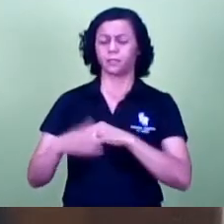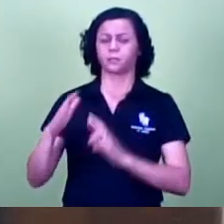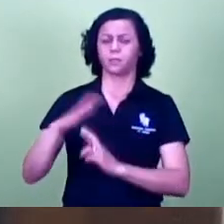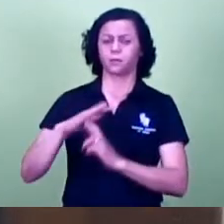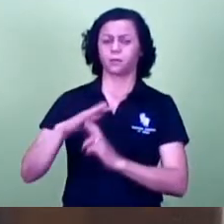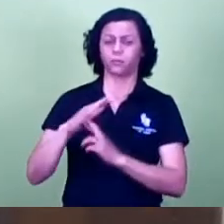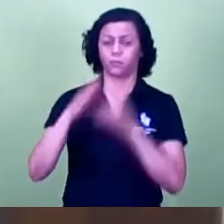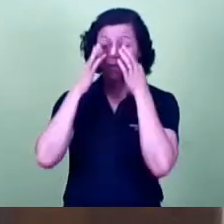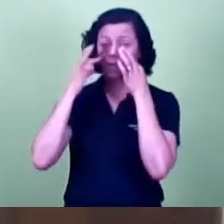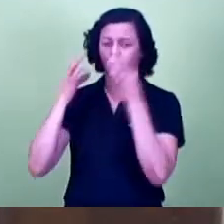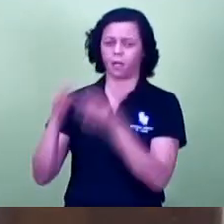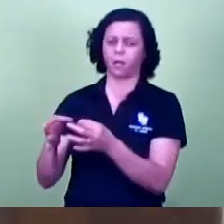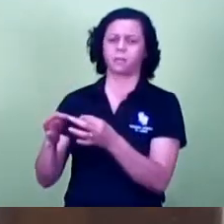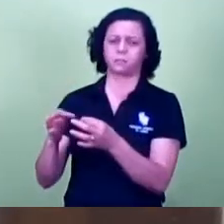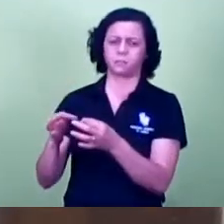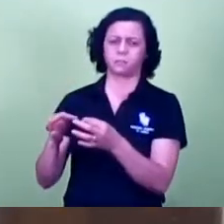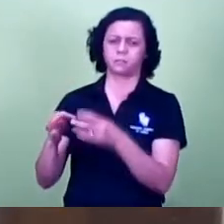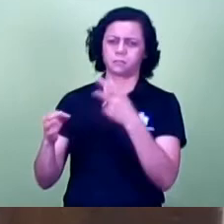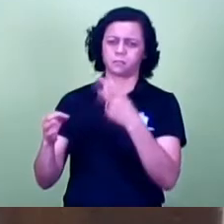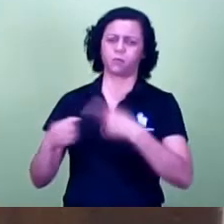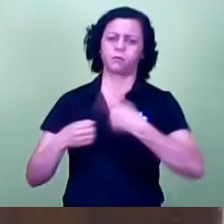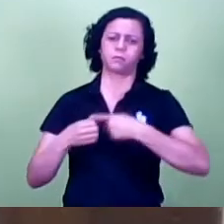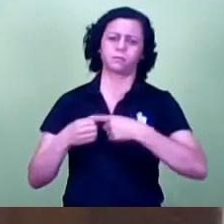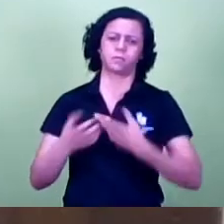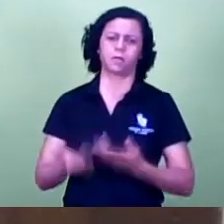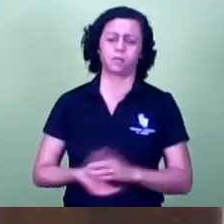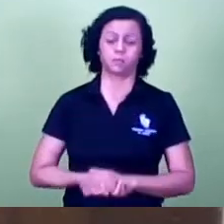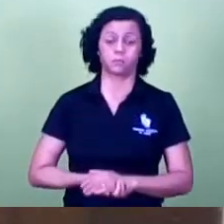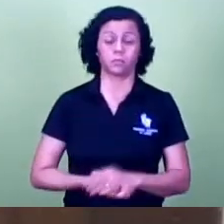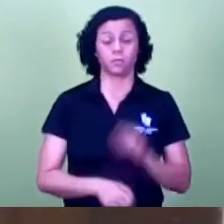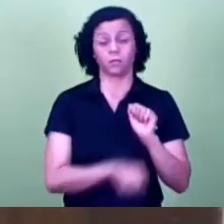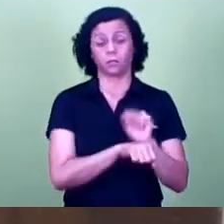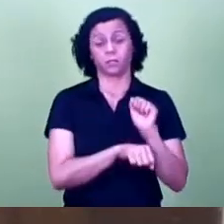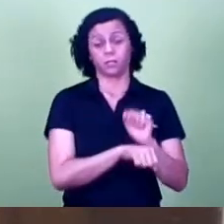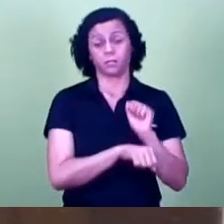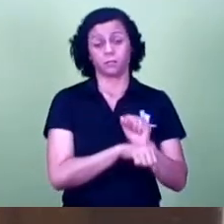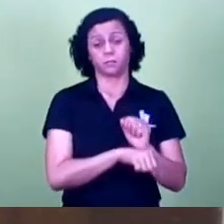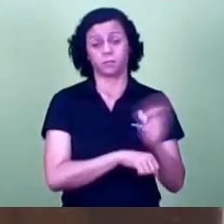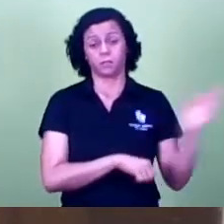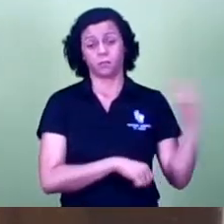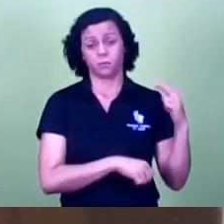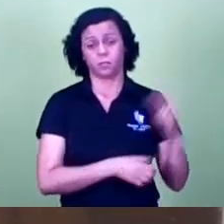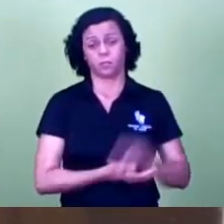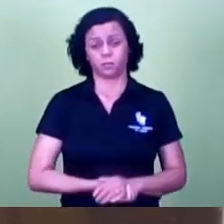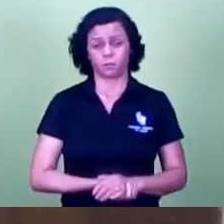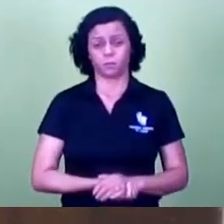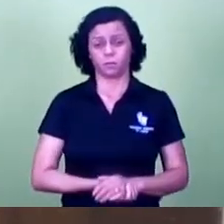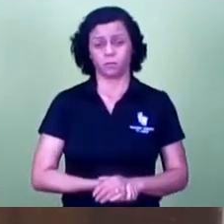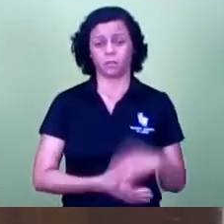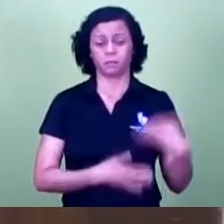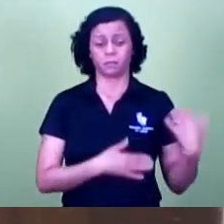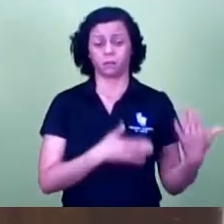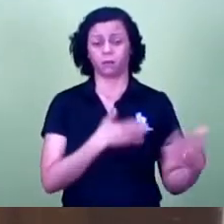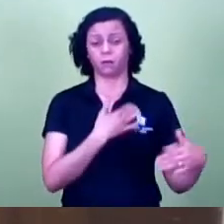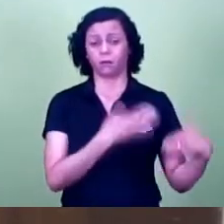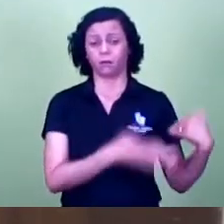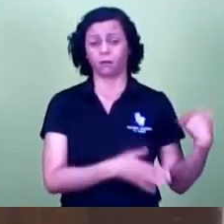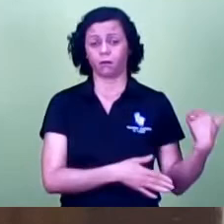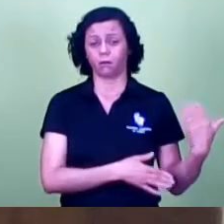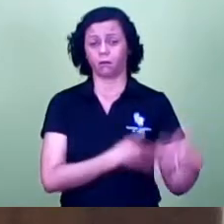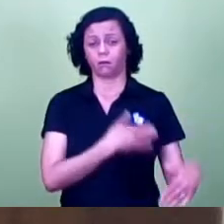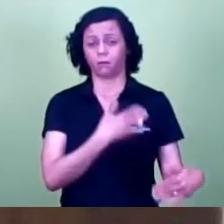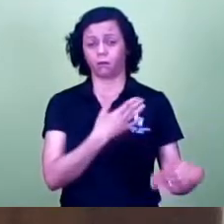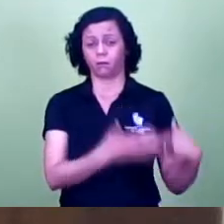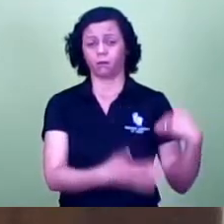de atenção a nossa cidade e eu estou aguardando a resposta disso e está ficando está ficando está